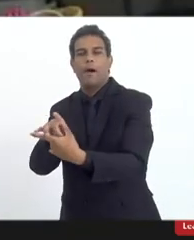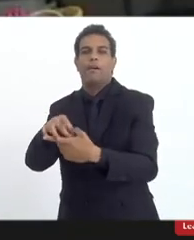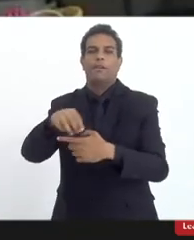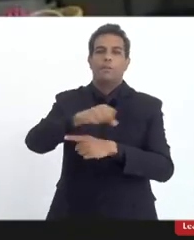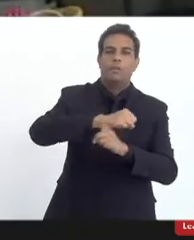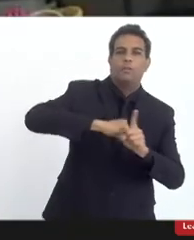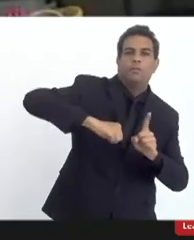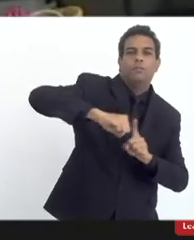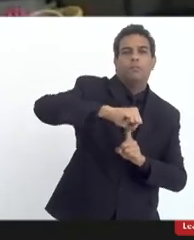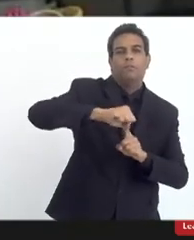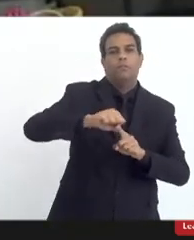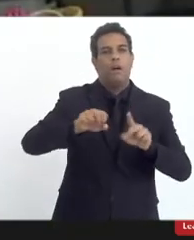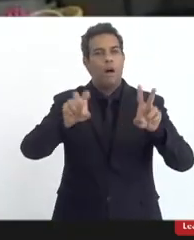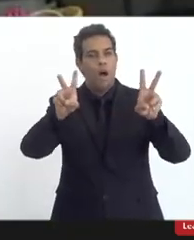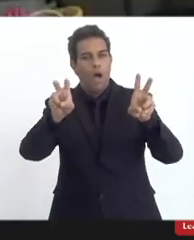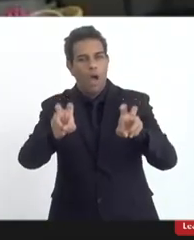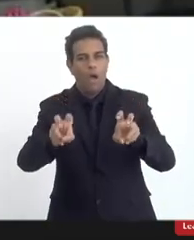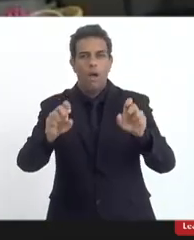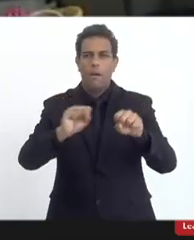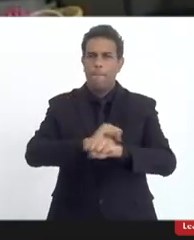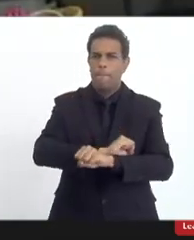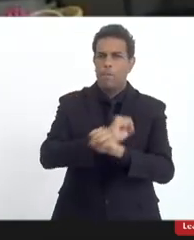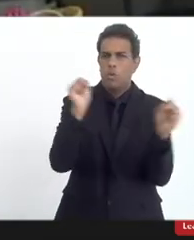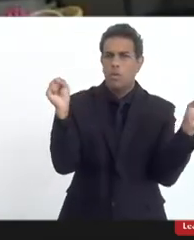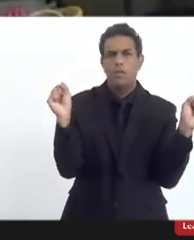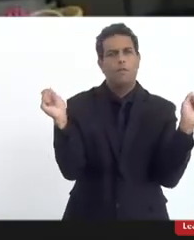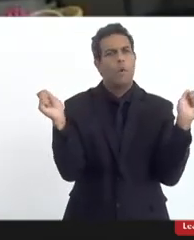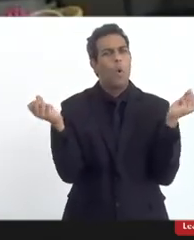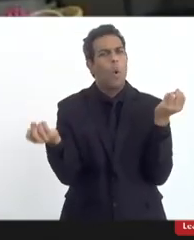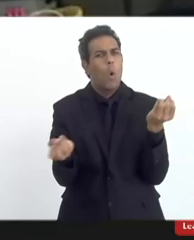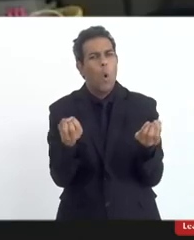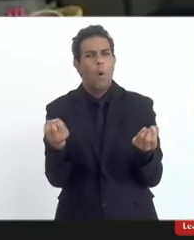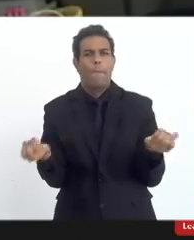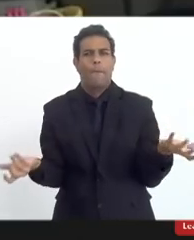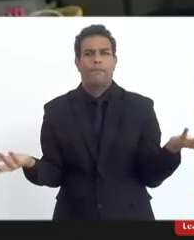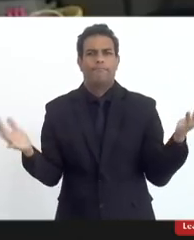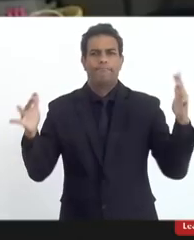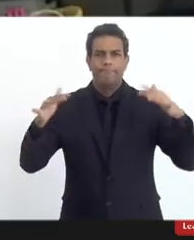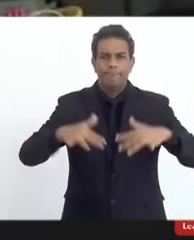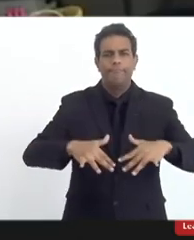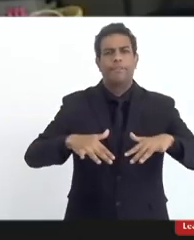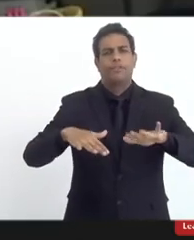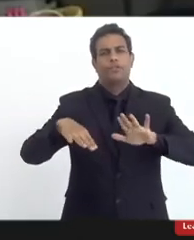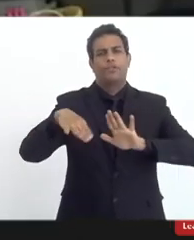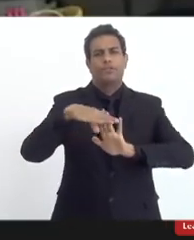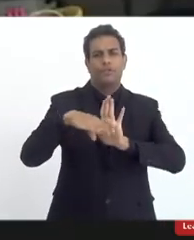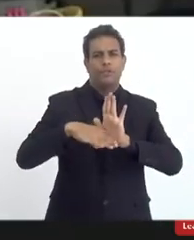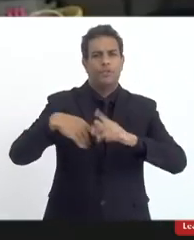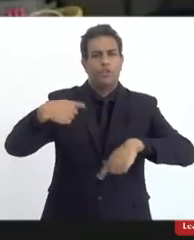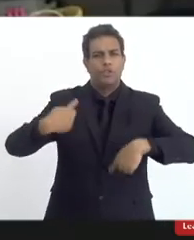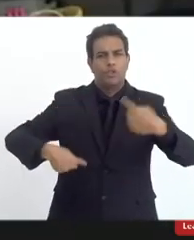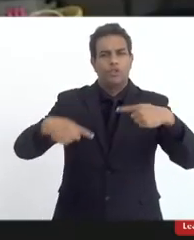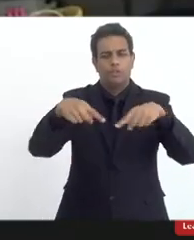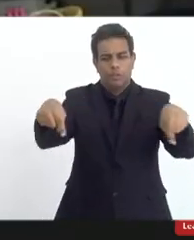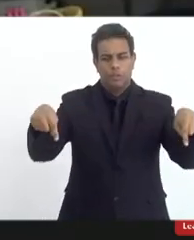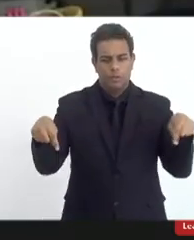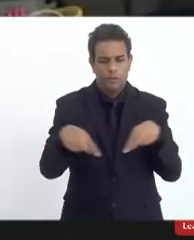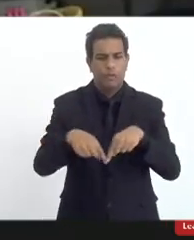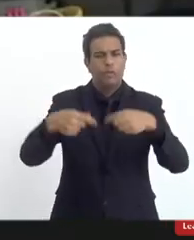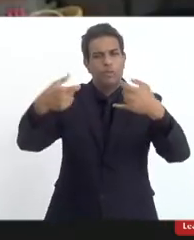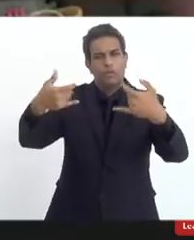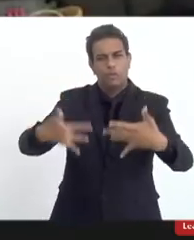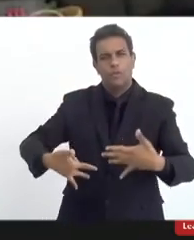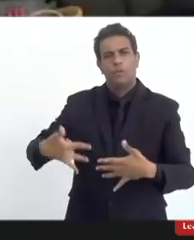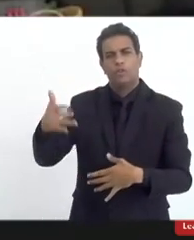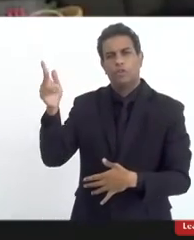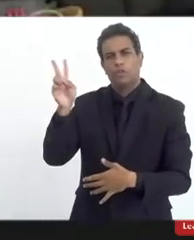essa temática então é impossível você não trazer essa discussão para a sala de aula sem falar de história sem